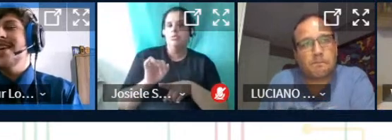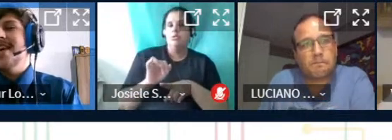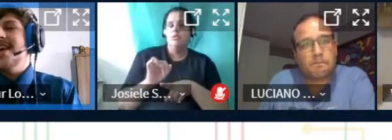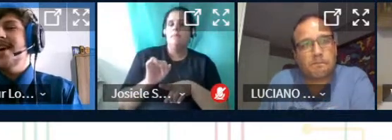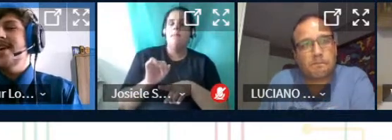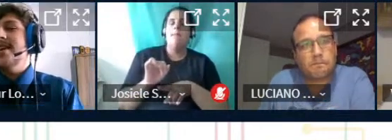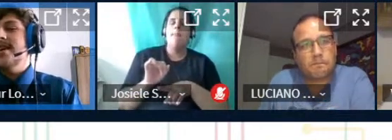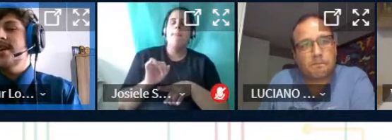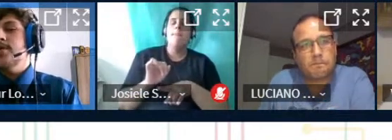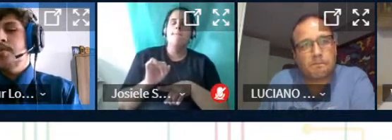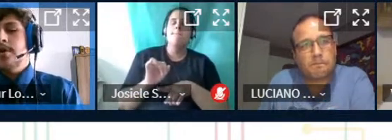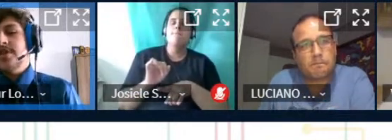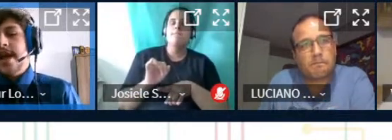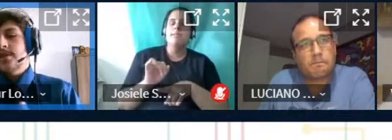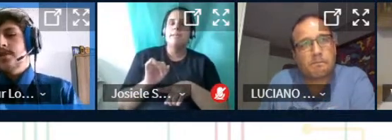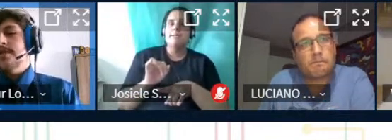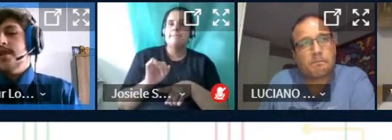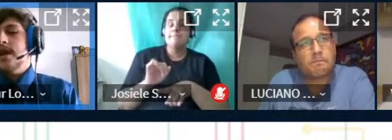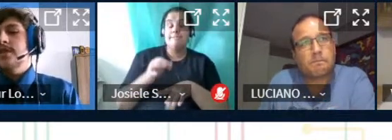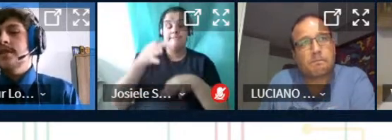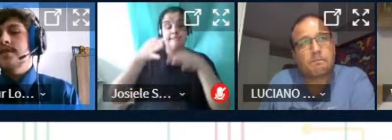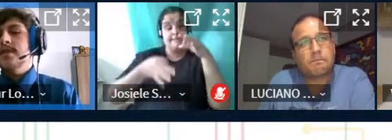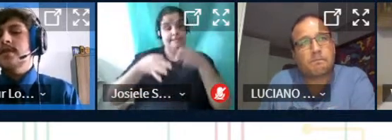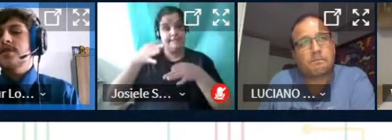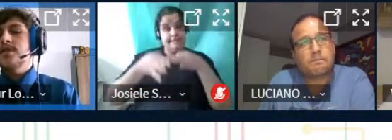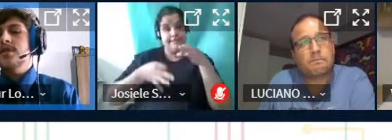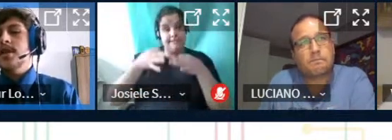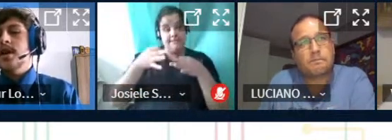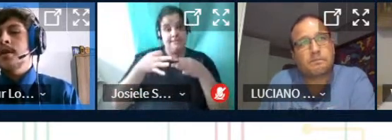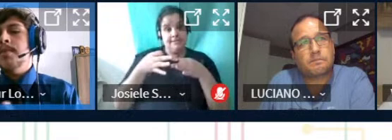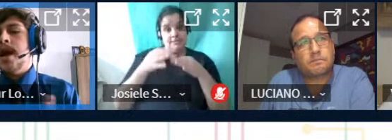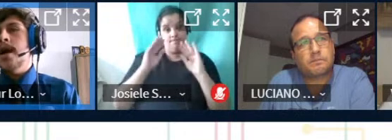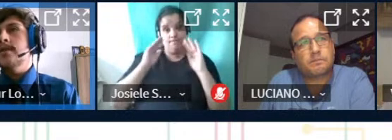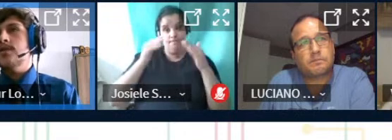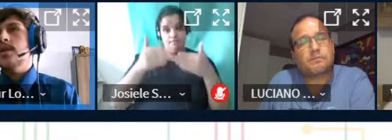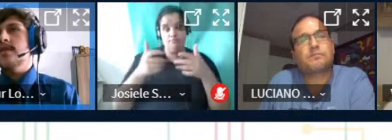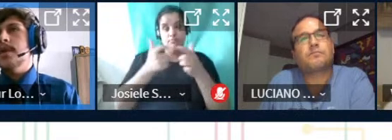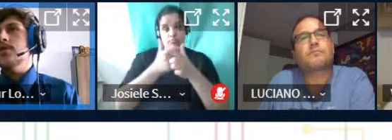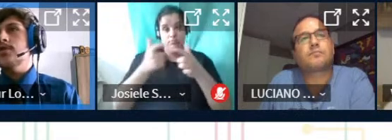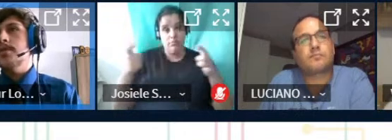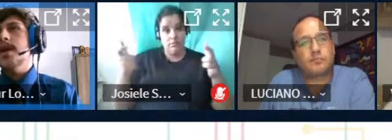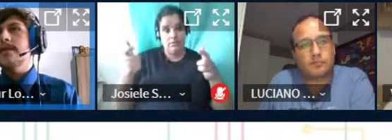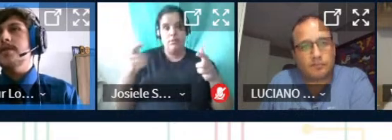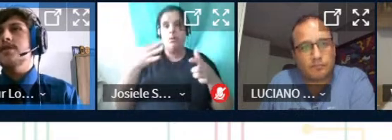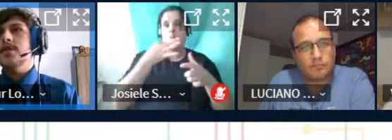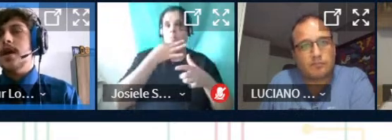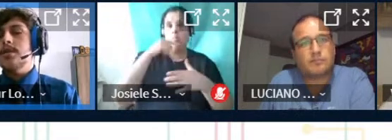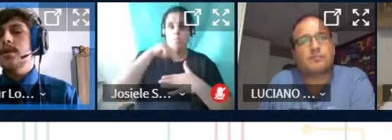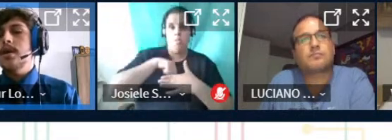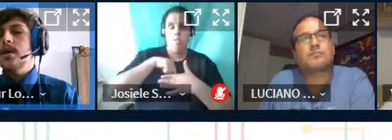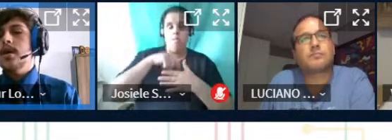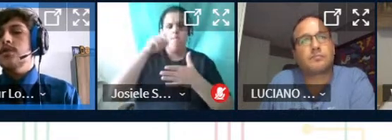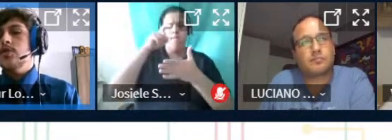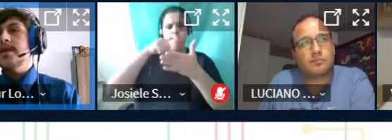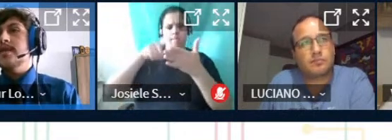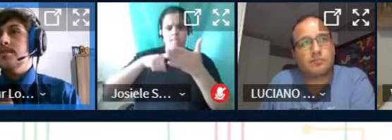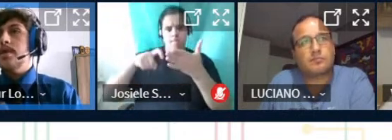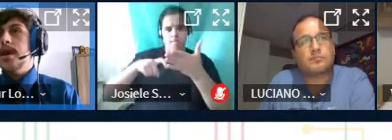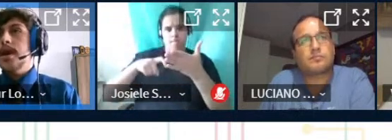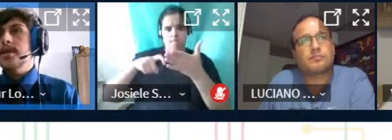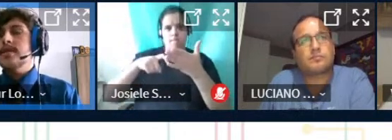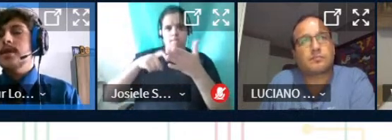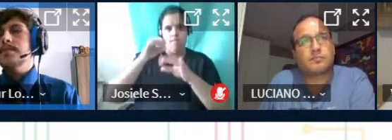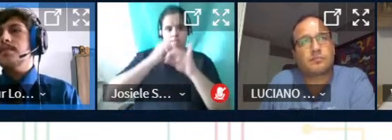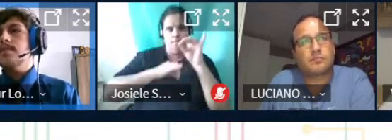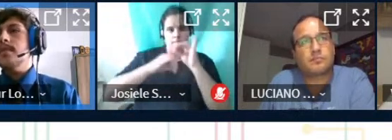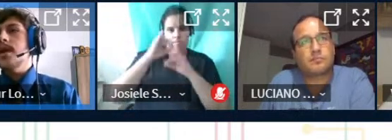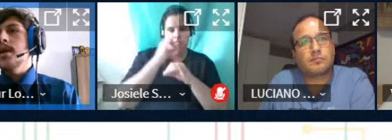certeza o projeto na verdade ele diz a gente ampliar os conhecimentos sobre gráfico digital sobre esses